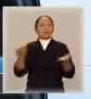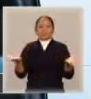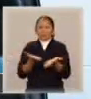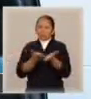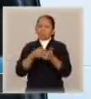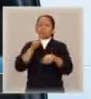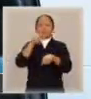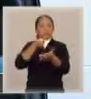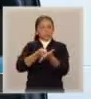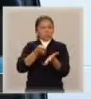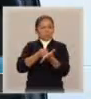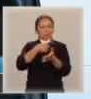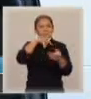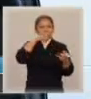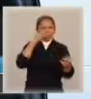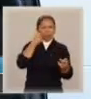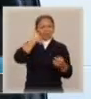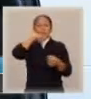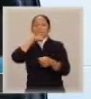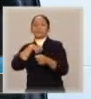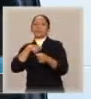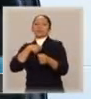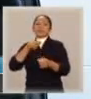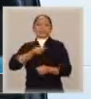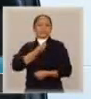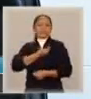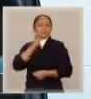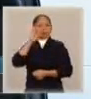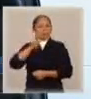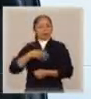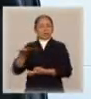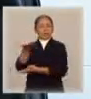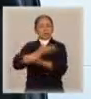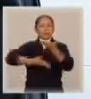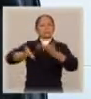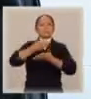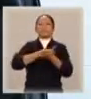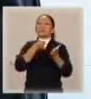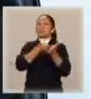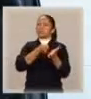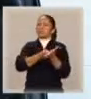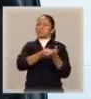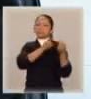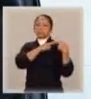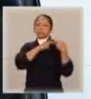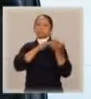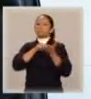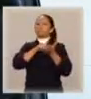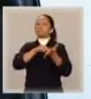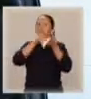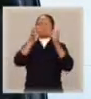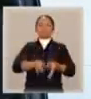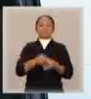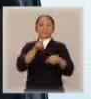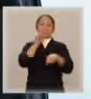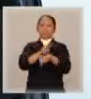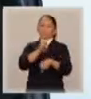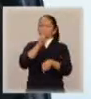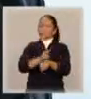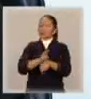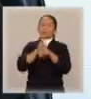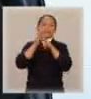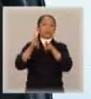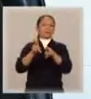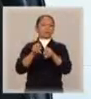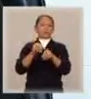pai e a mãe um convívio com os filhos e tem que garantir aos filhos o direito de serem cuidados, de